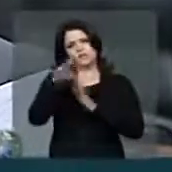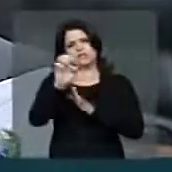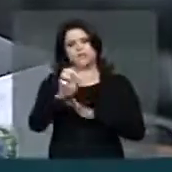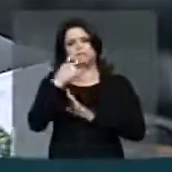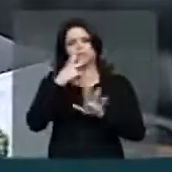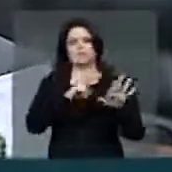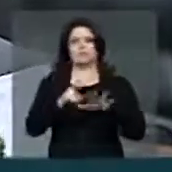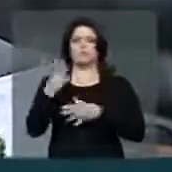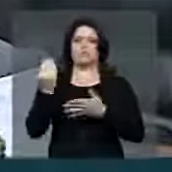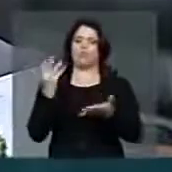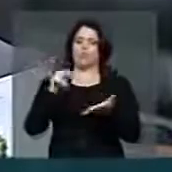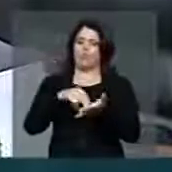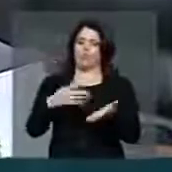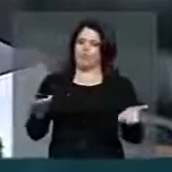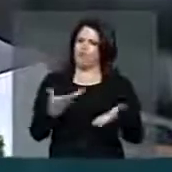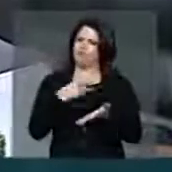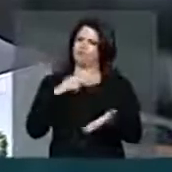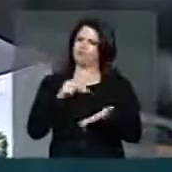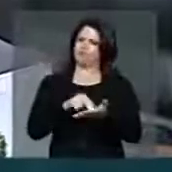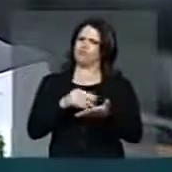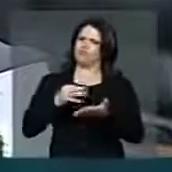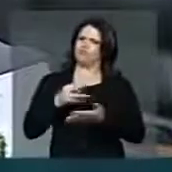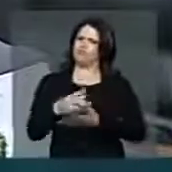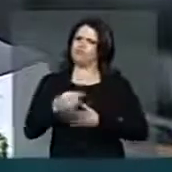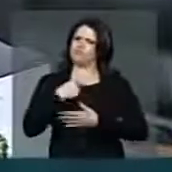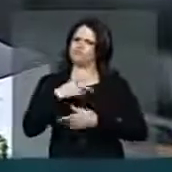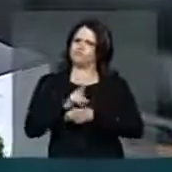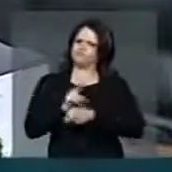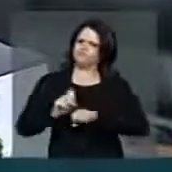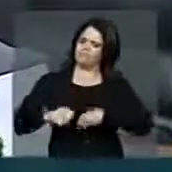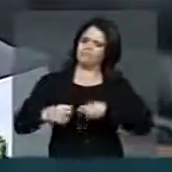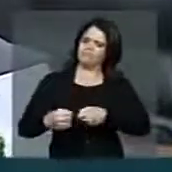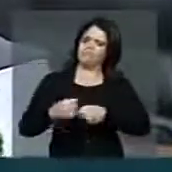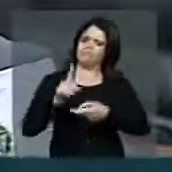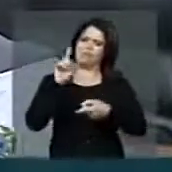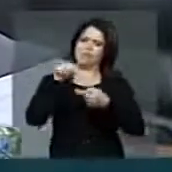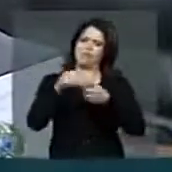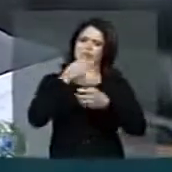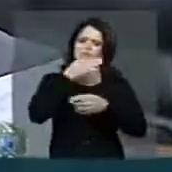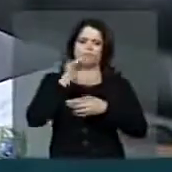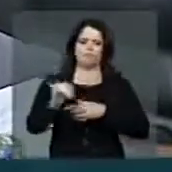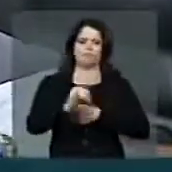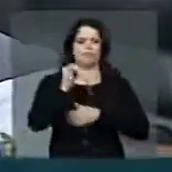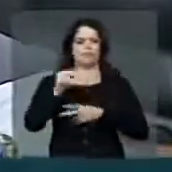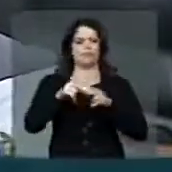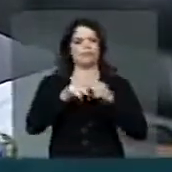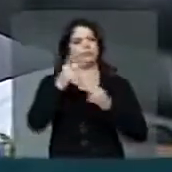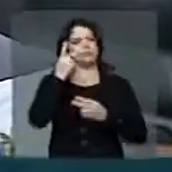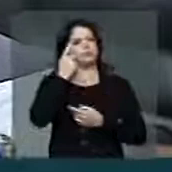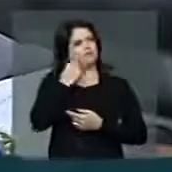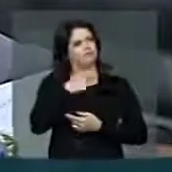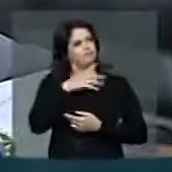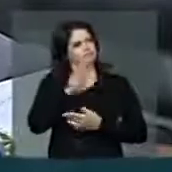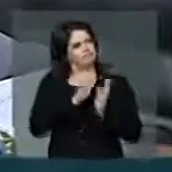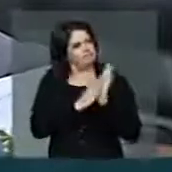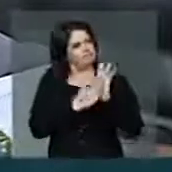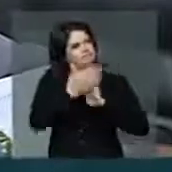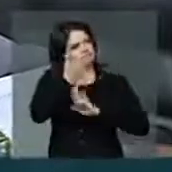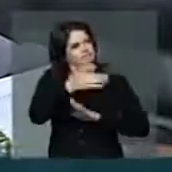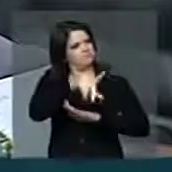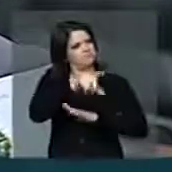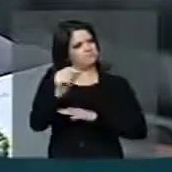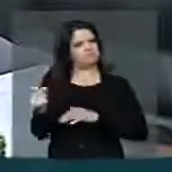passada, e hoje está aqui firme, forte, defendendo um ponto de vista muito importante. Então, o Ceará está de parabéns,